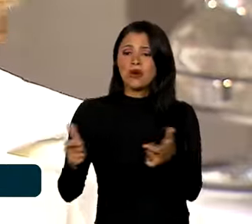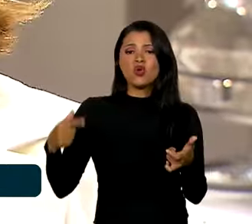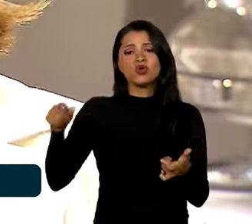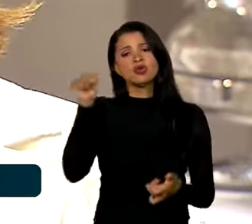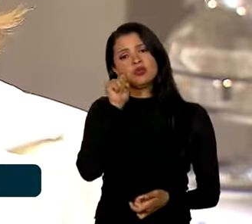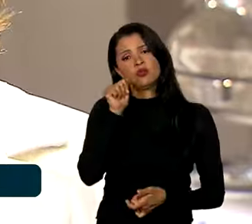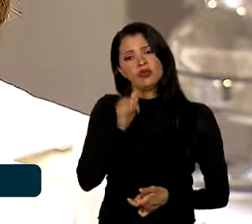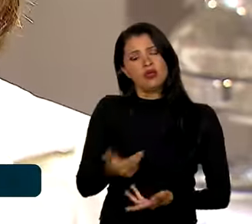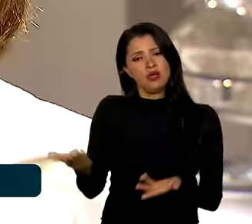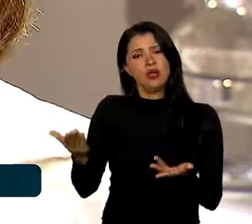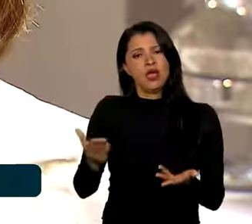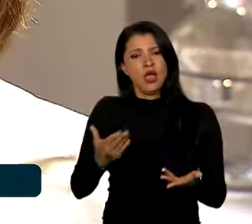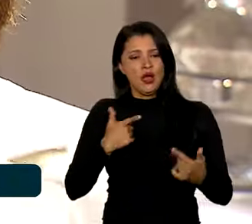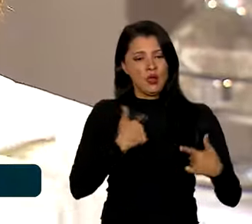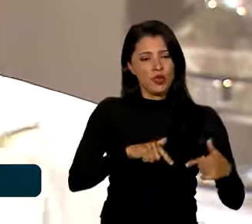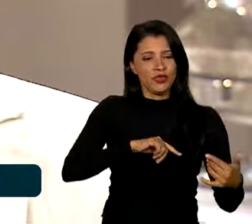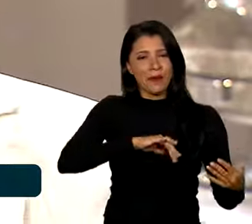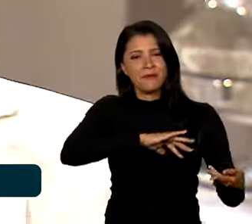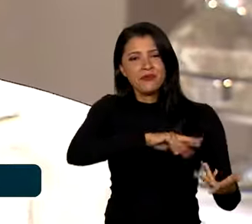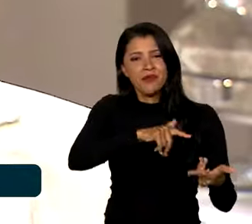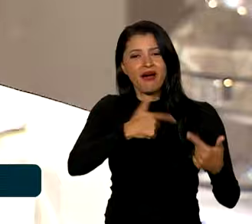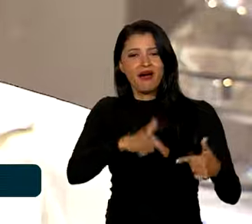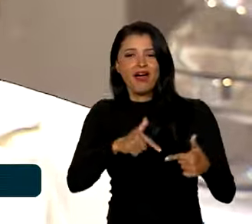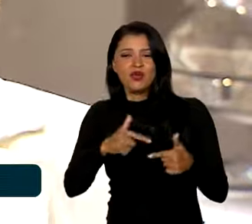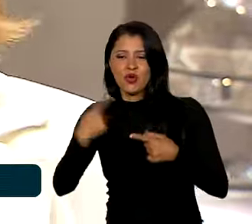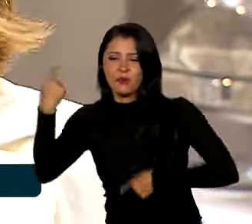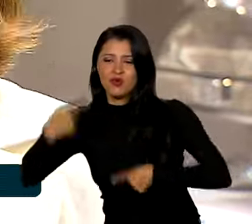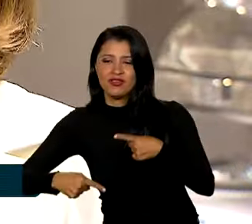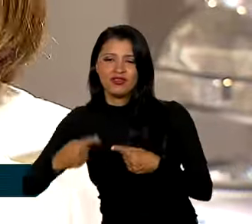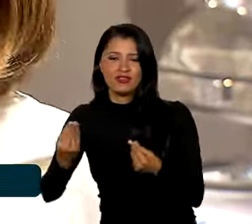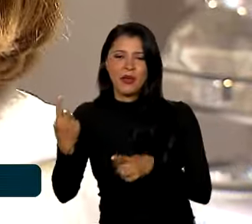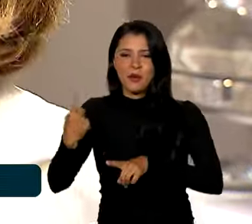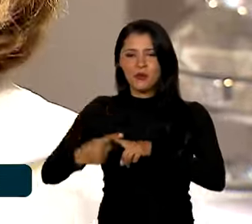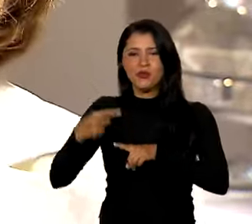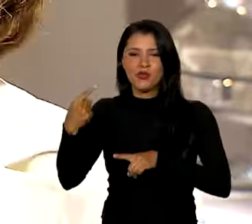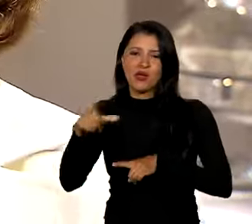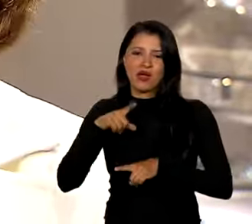das mulheres do mundo do trabalho, do mundo da política, por causa da questão dos cuidados. Obrigado. Obrigado.